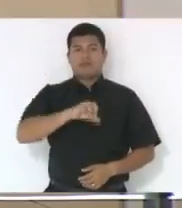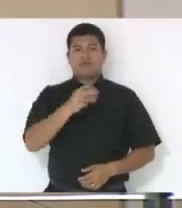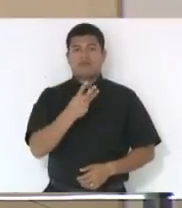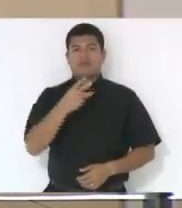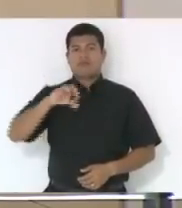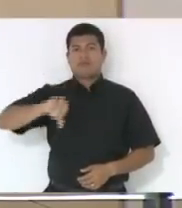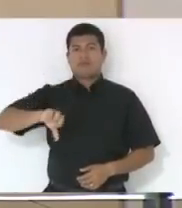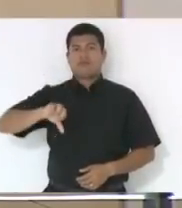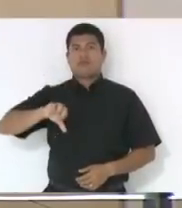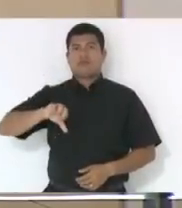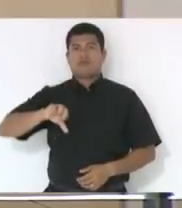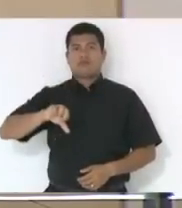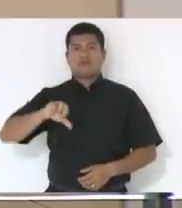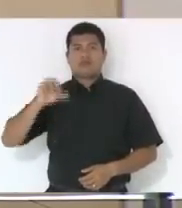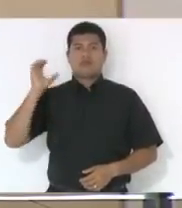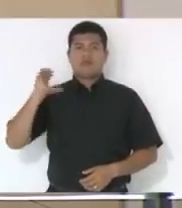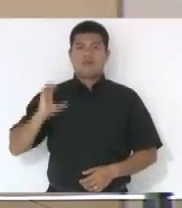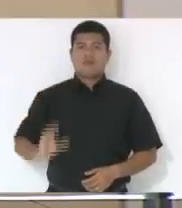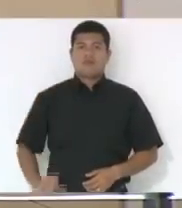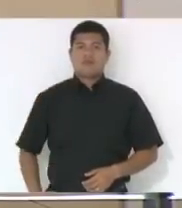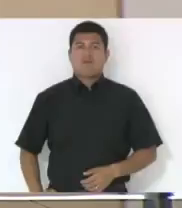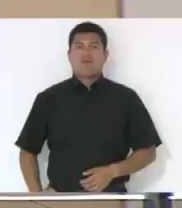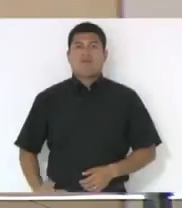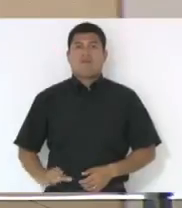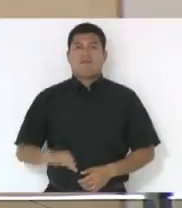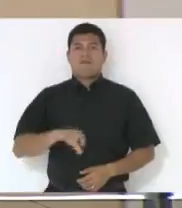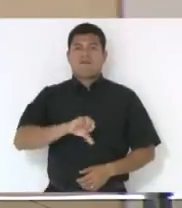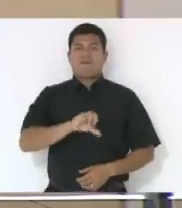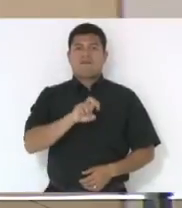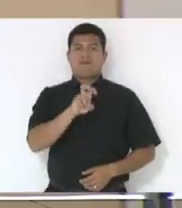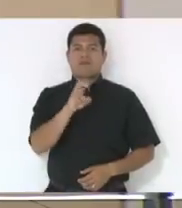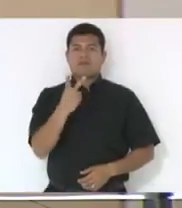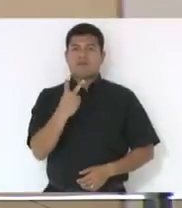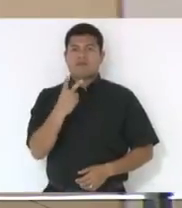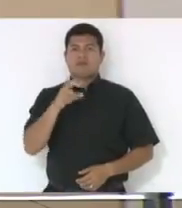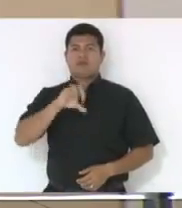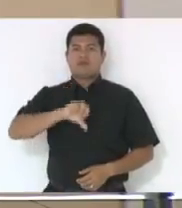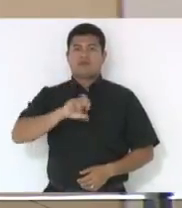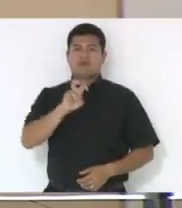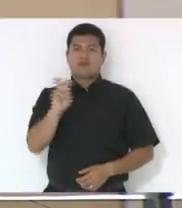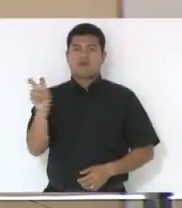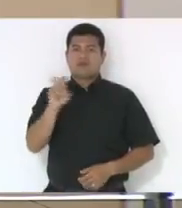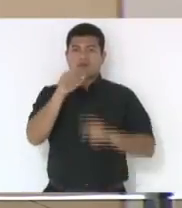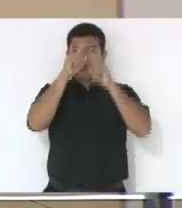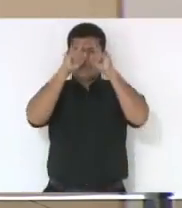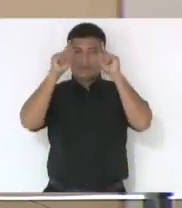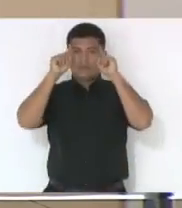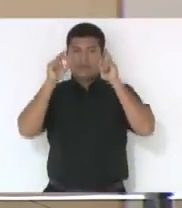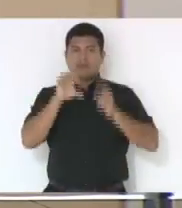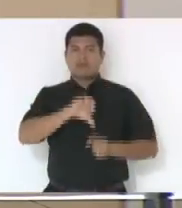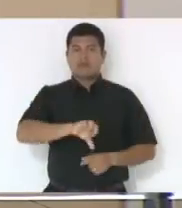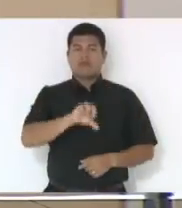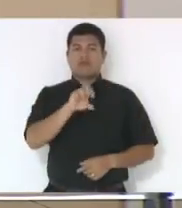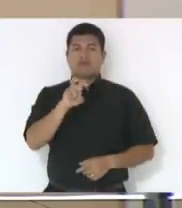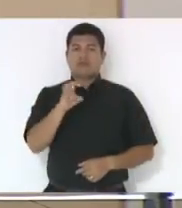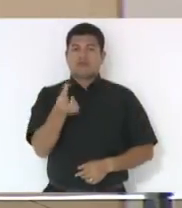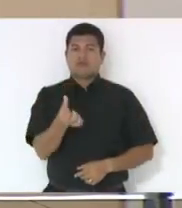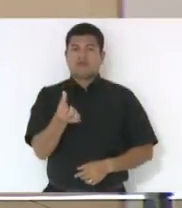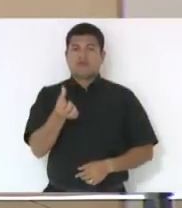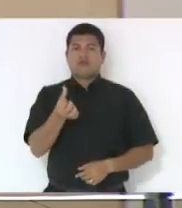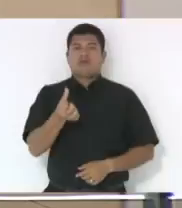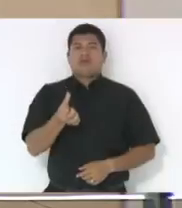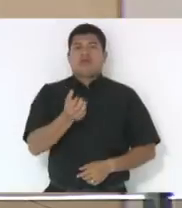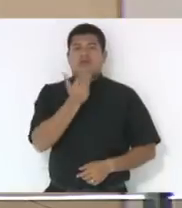Cleiton Salvaro, requerimentos 952, 955, deputado Niu de Sareta, 956, deputado Marcinho